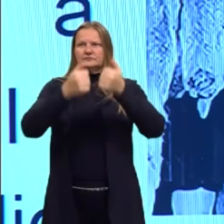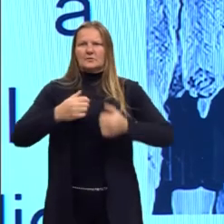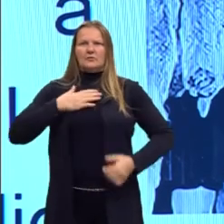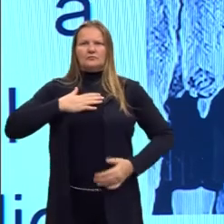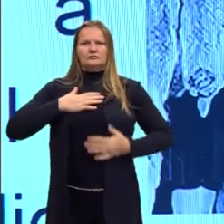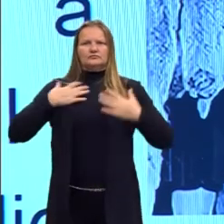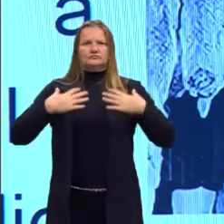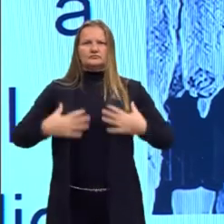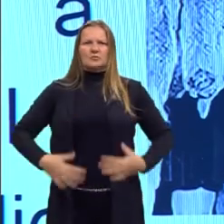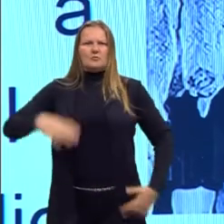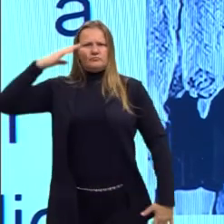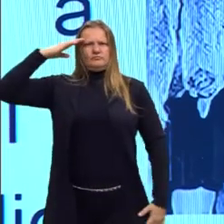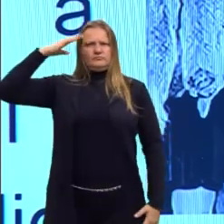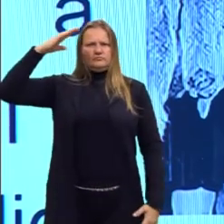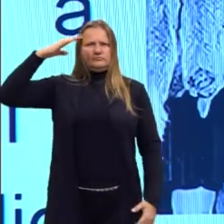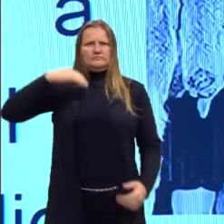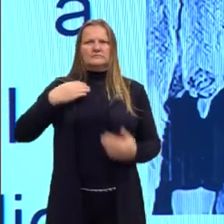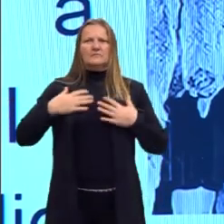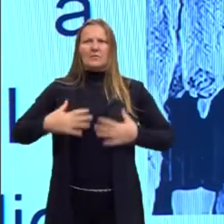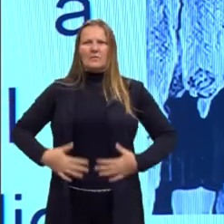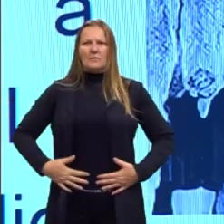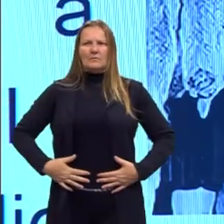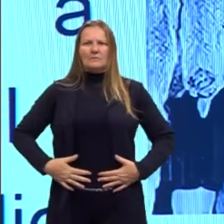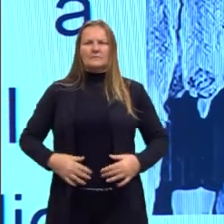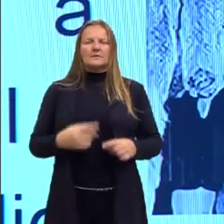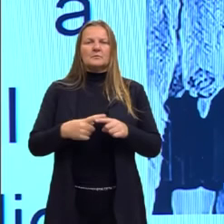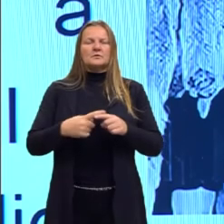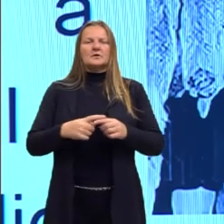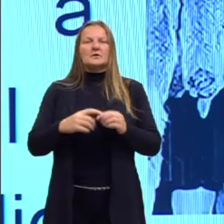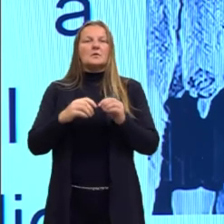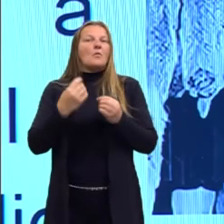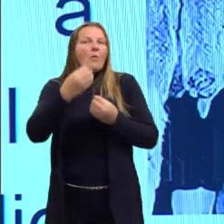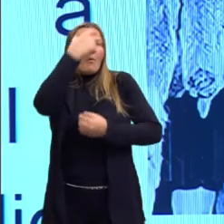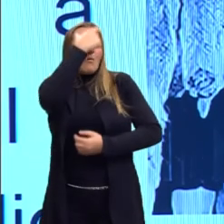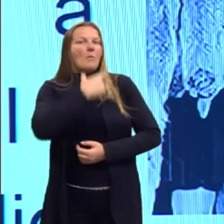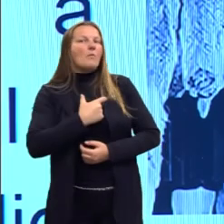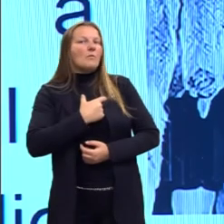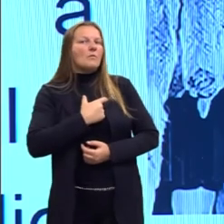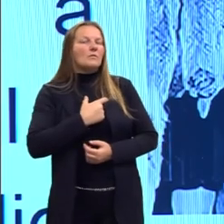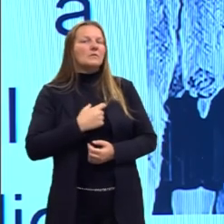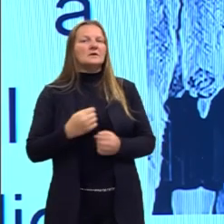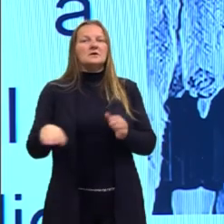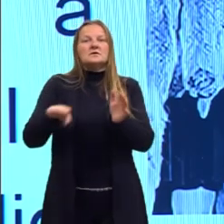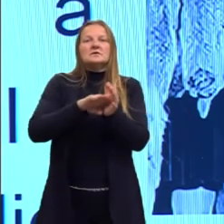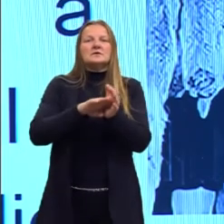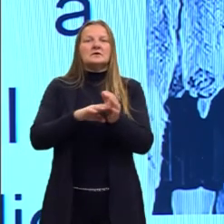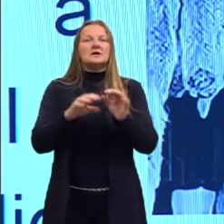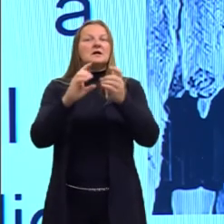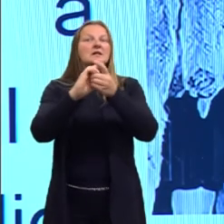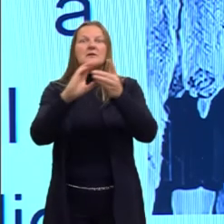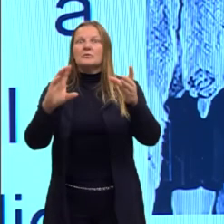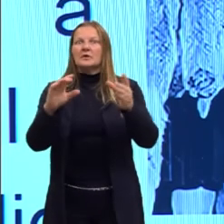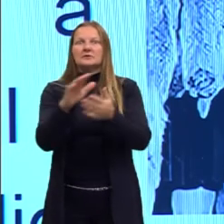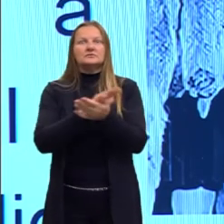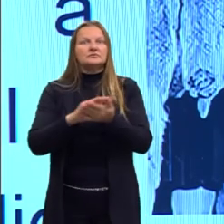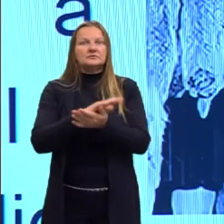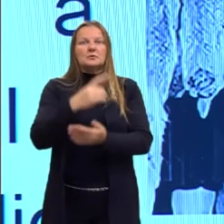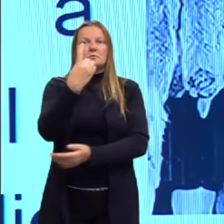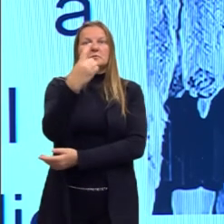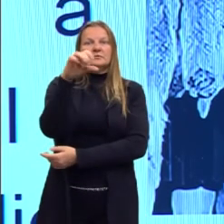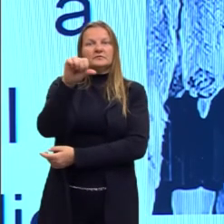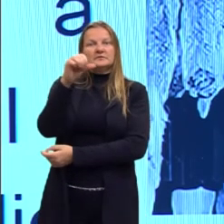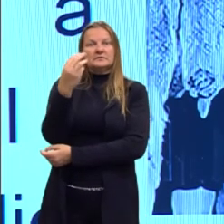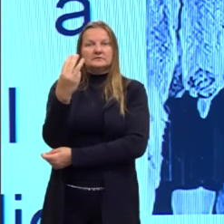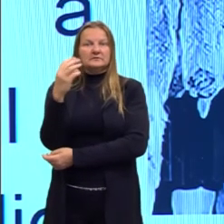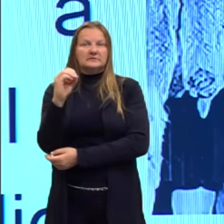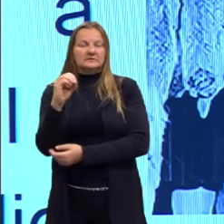militares. Então, ressaltando esse caráter de que Getúlio Vargas não chega ao poder democraticamente em 1930.